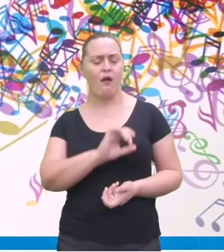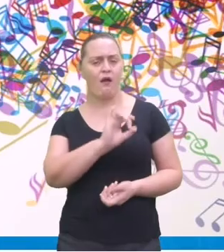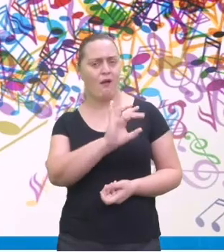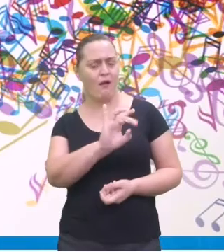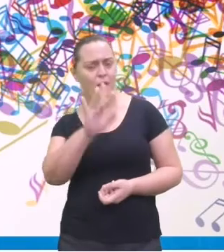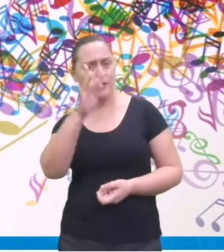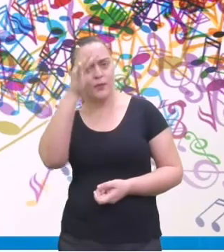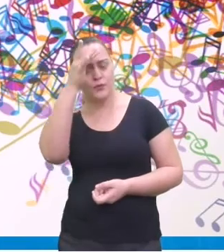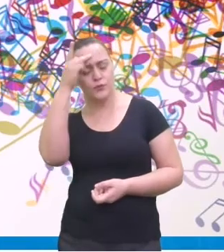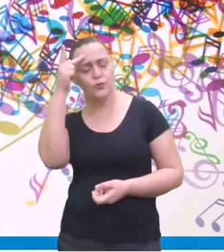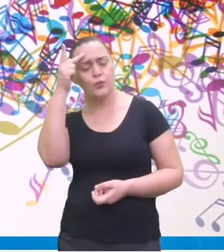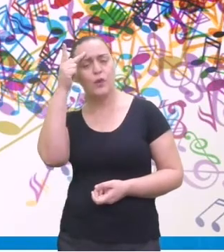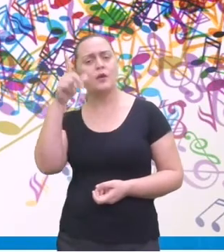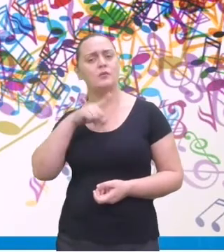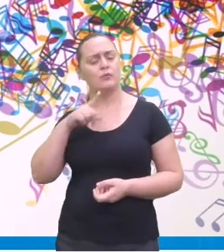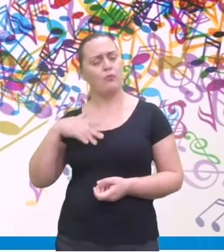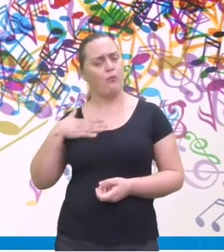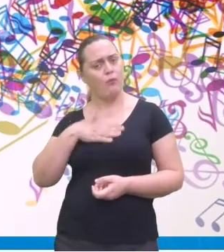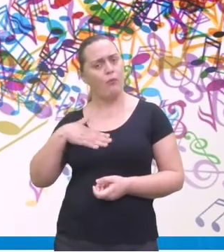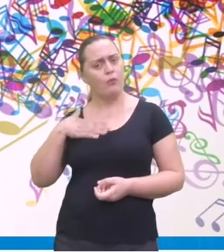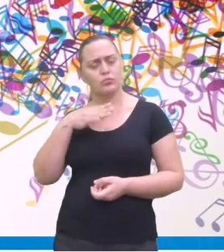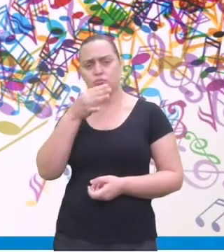musical, tem o seu estilo musical.